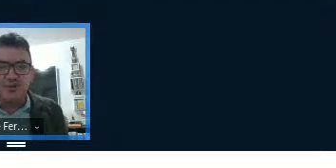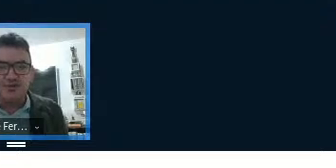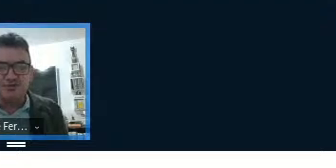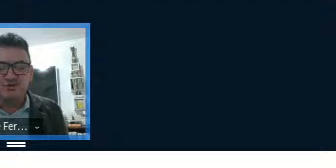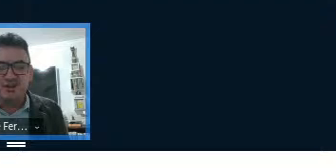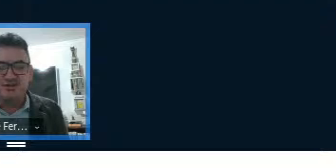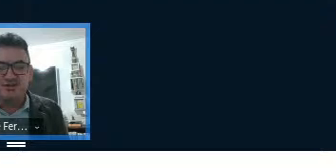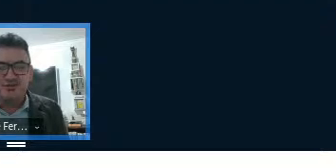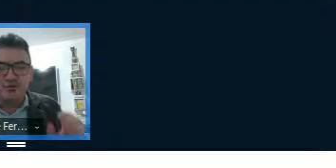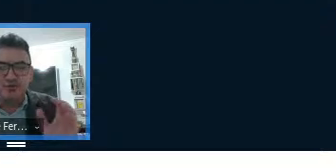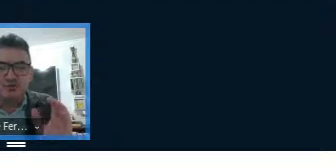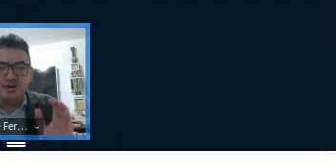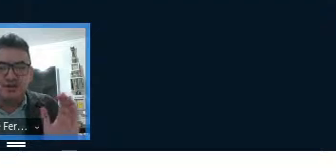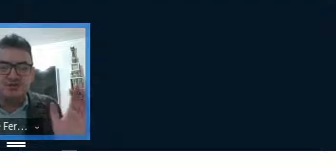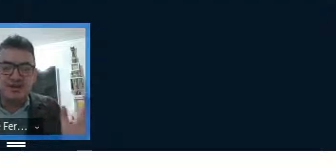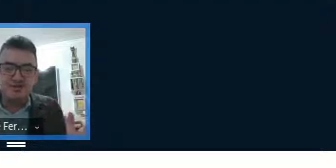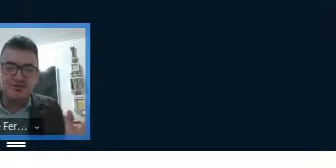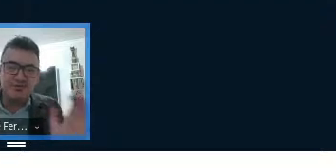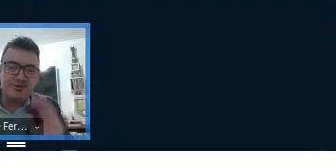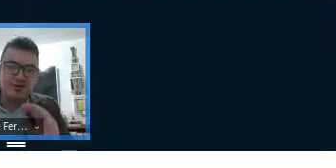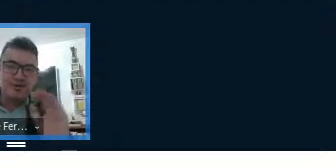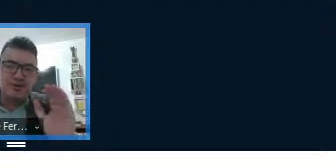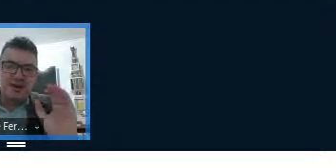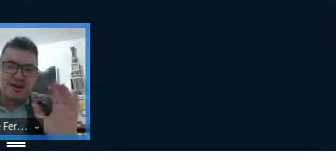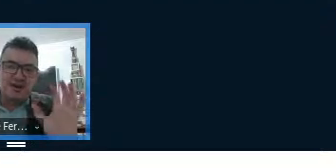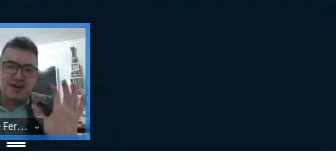fica no meio do texto, costurando